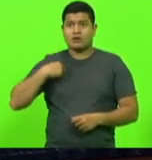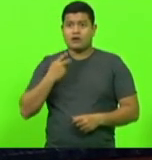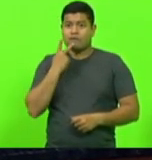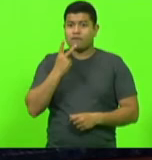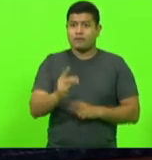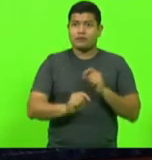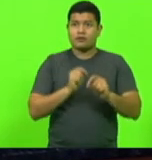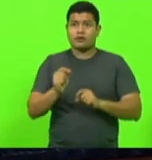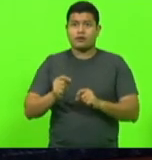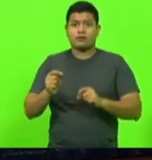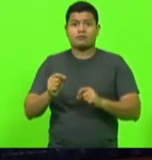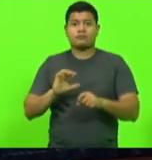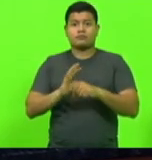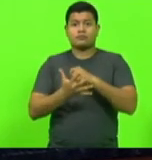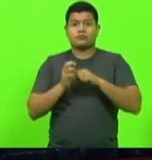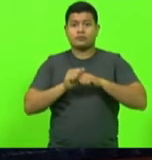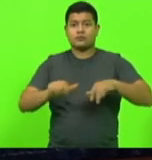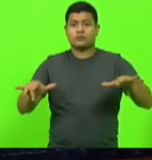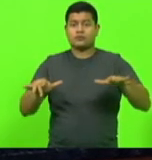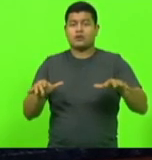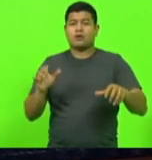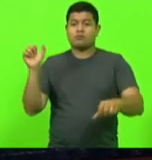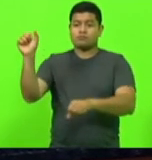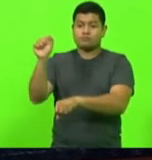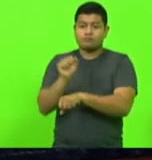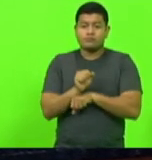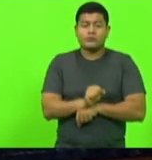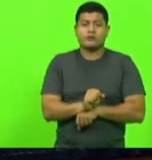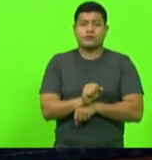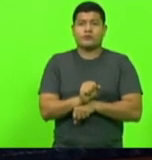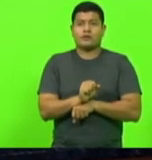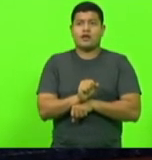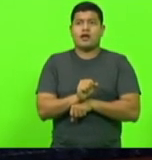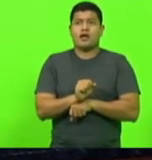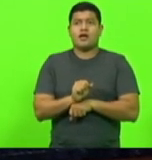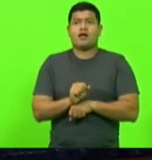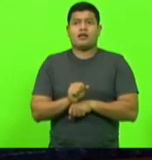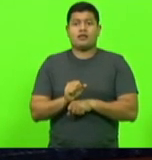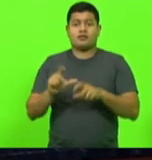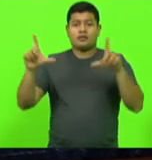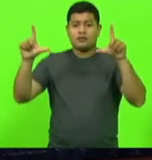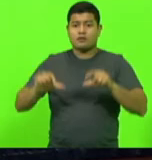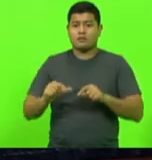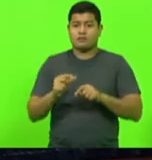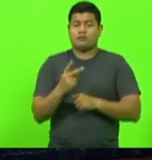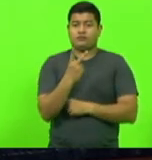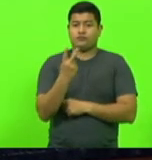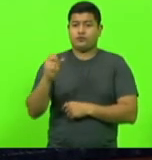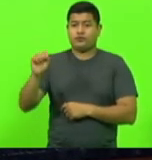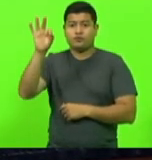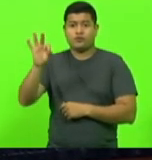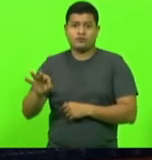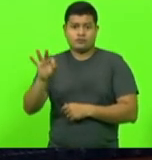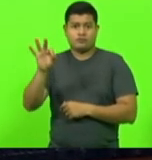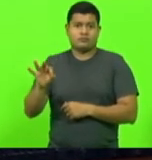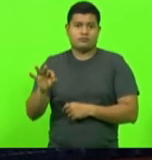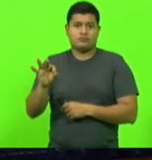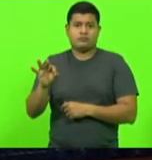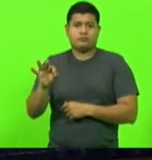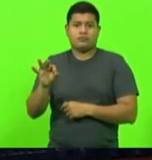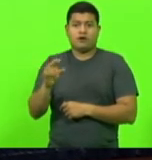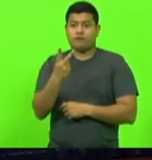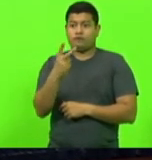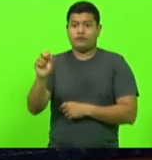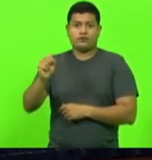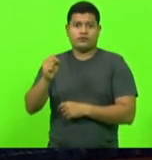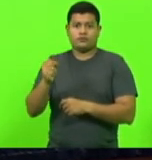pandemia provoca recessão recorde em derruba PIB em ao menos 28 países. Pandemia. A